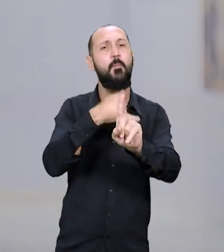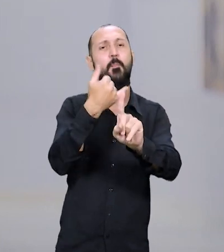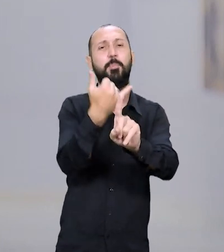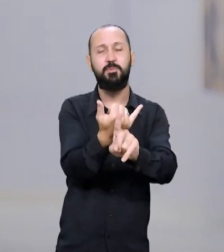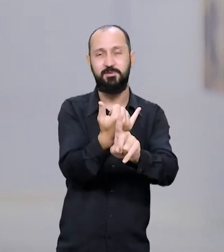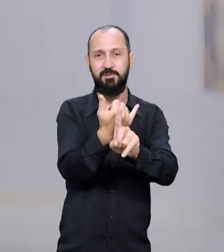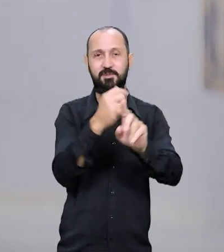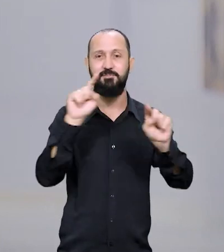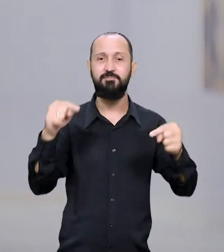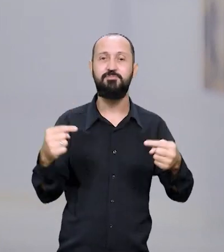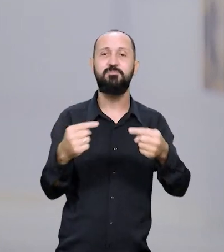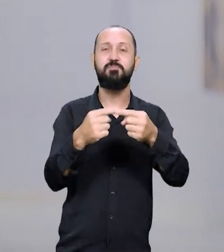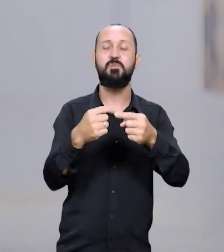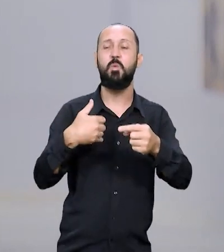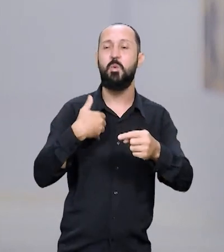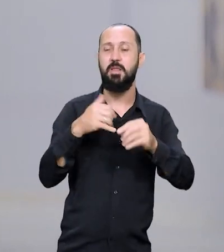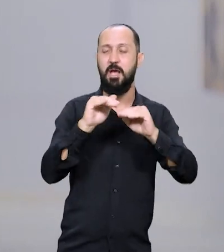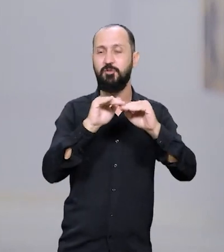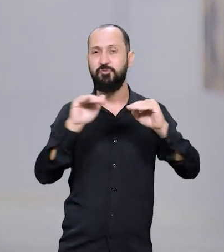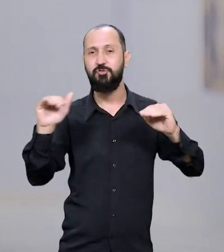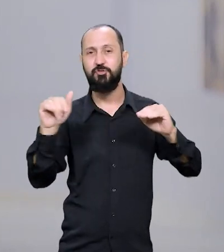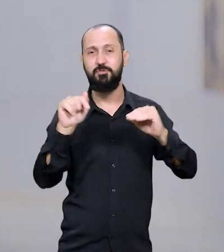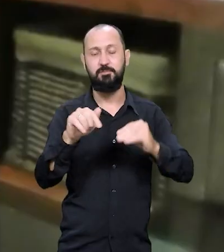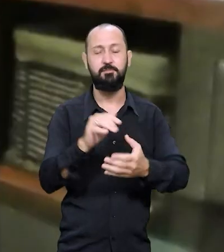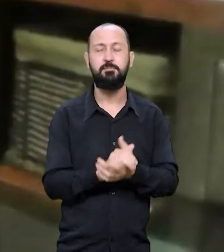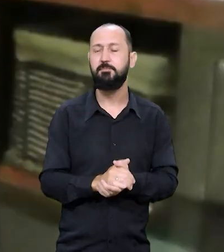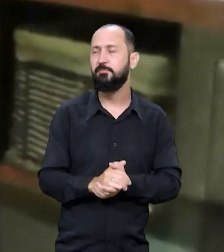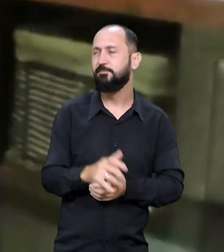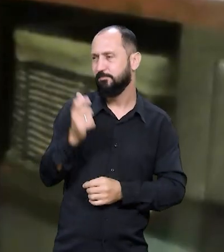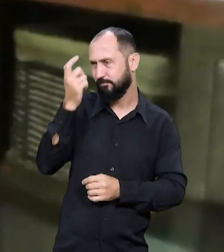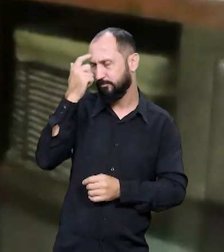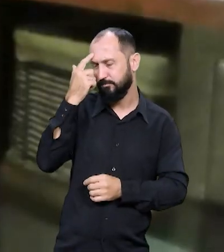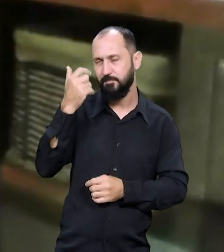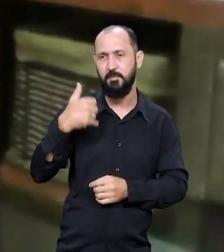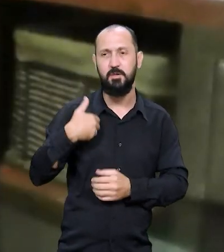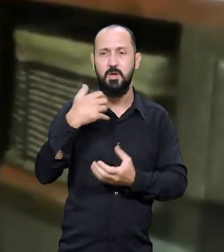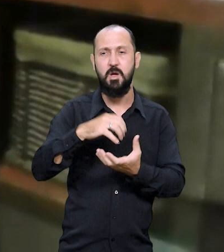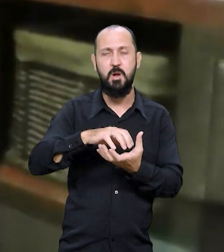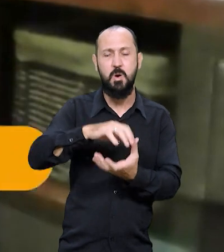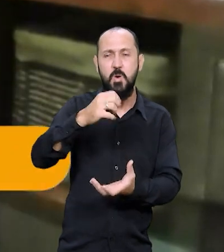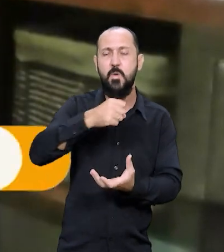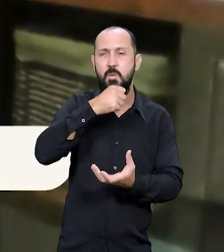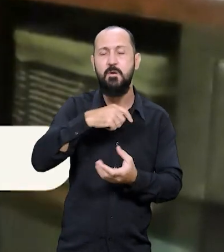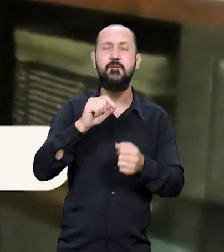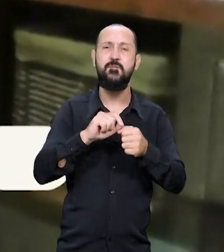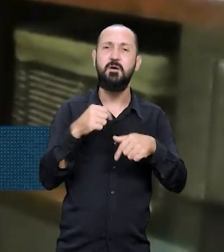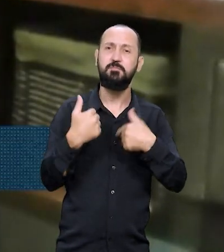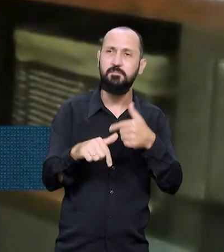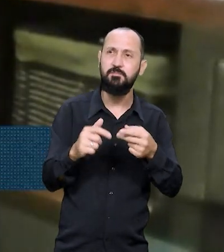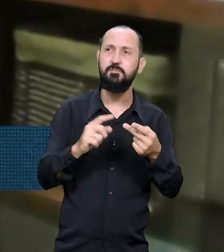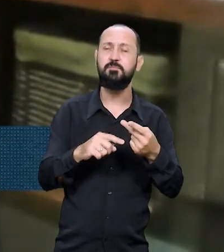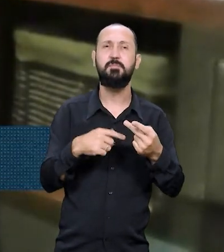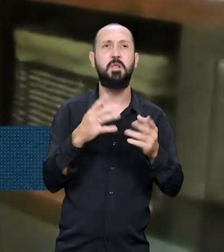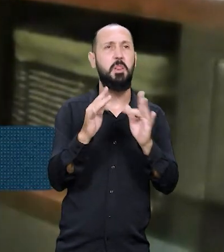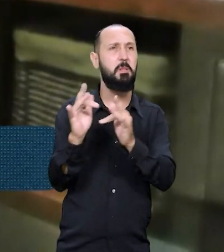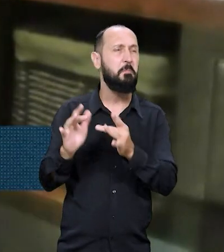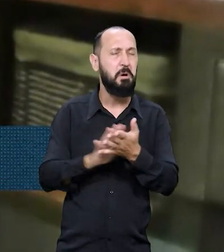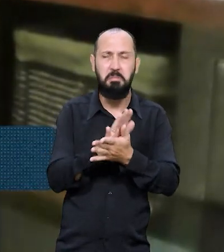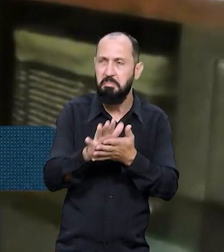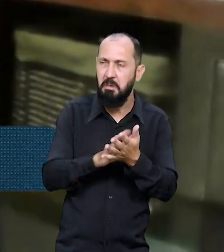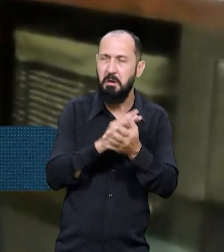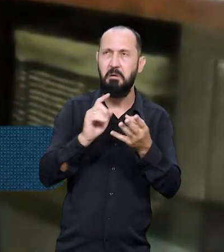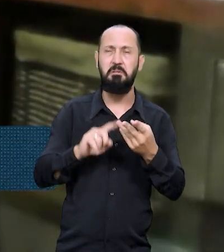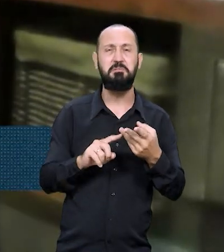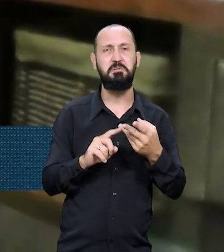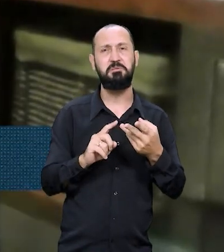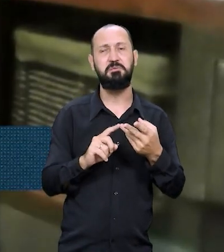relacionada à faixa etária da pessoa. A gente pensa o idoso como alguém produtivo, como alguém que não namora,